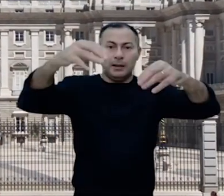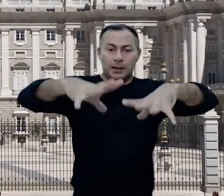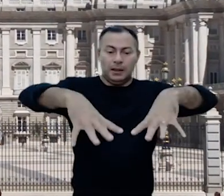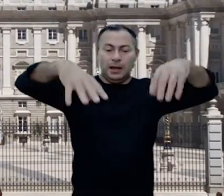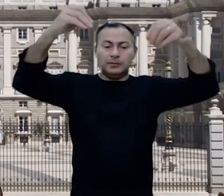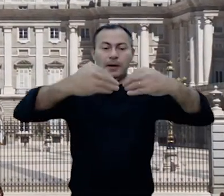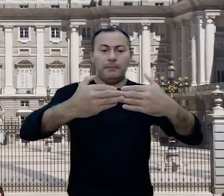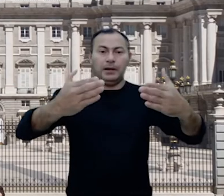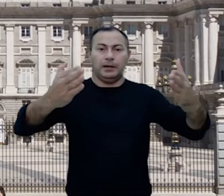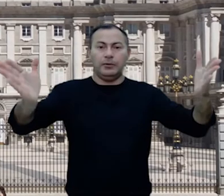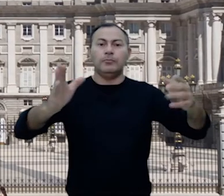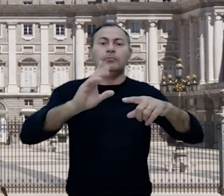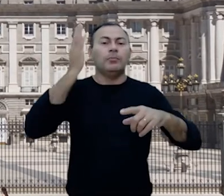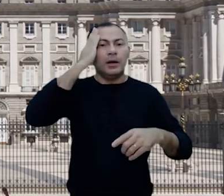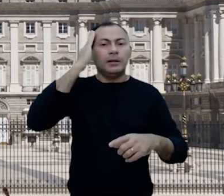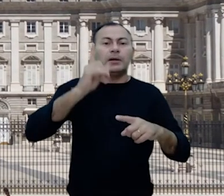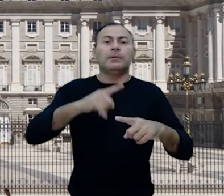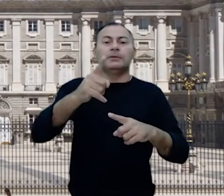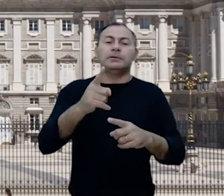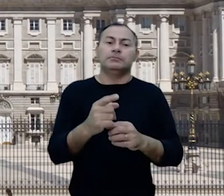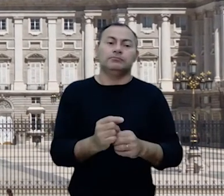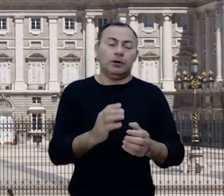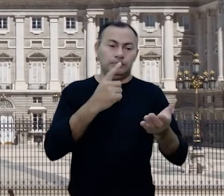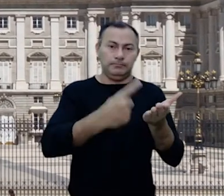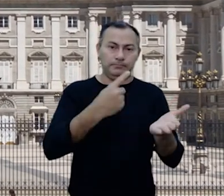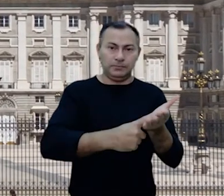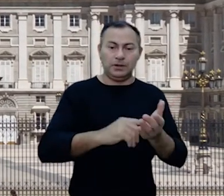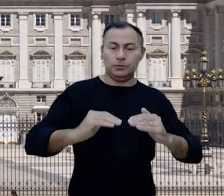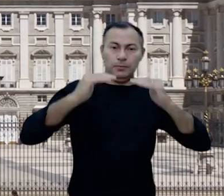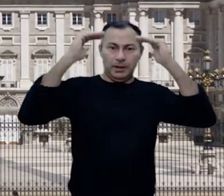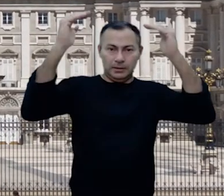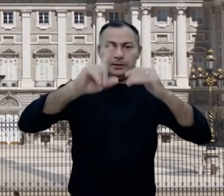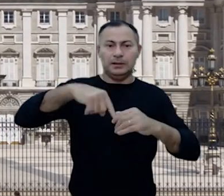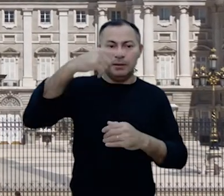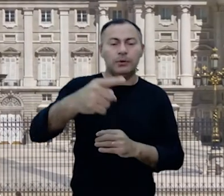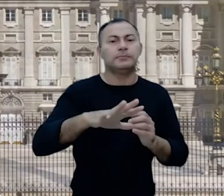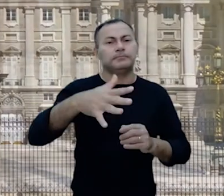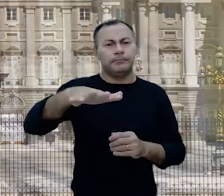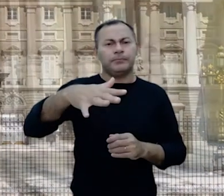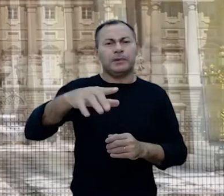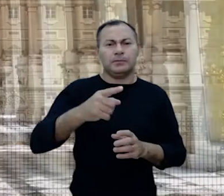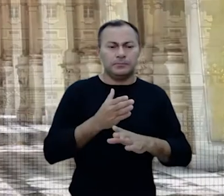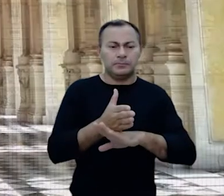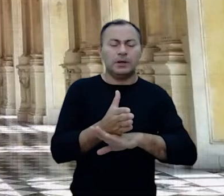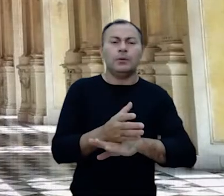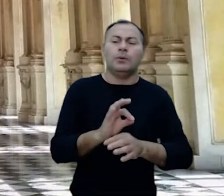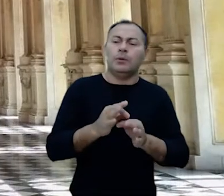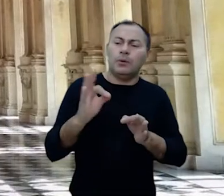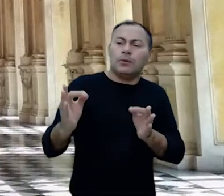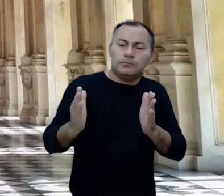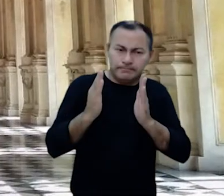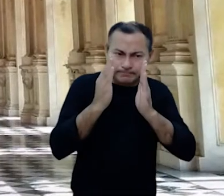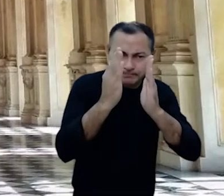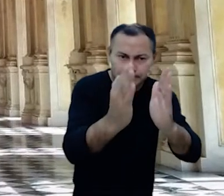palácio abririam as portas porque saberiam que você estava para um compromisso com o soberano depois provavelmente você passaria